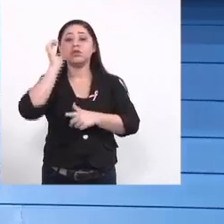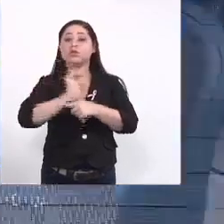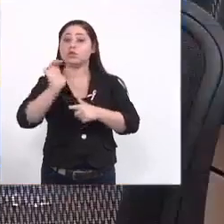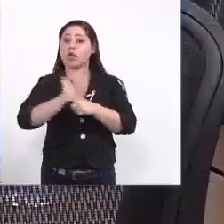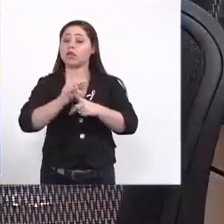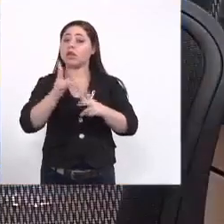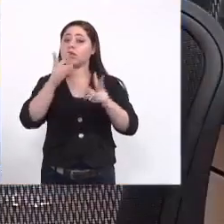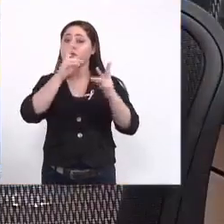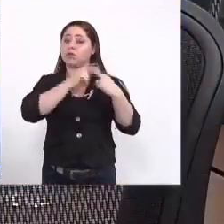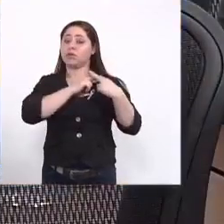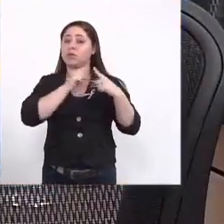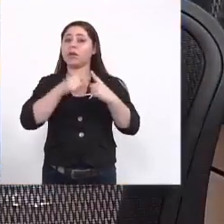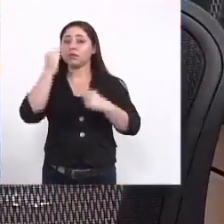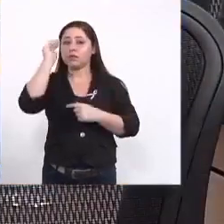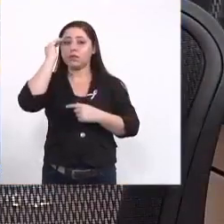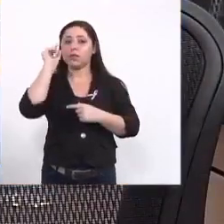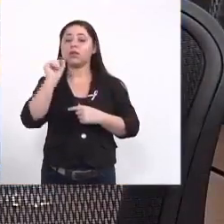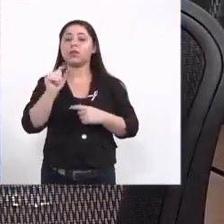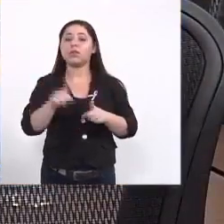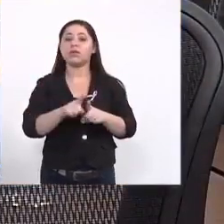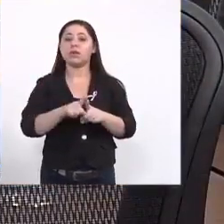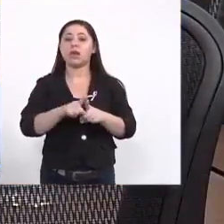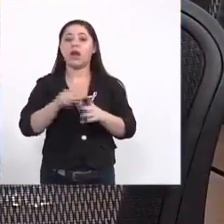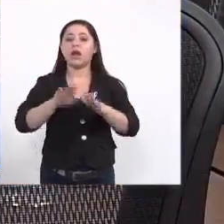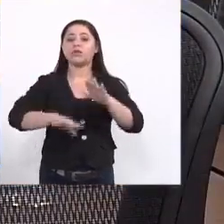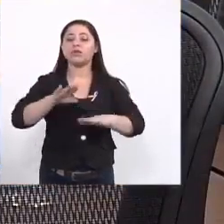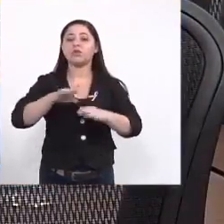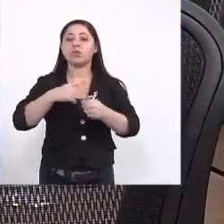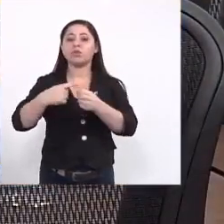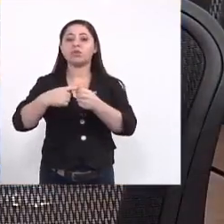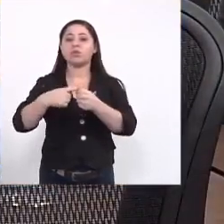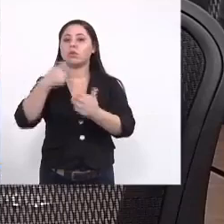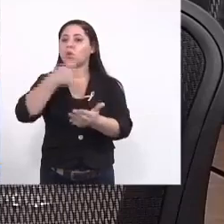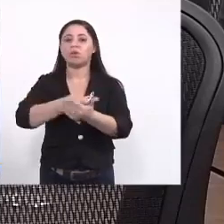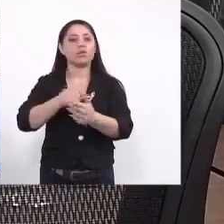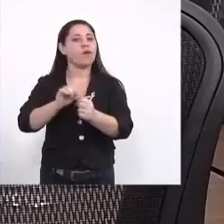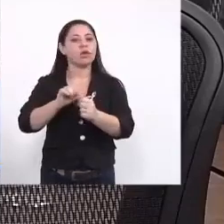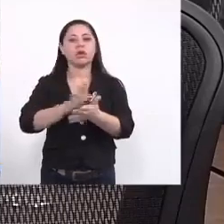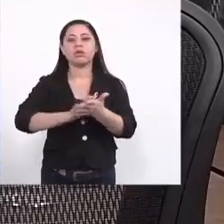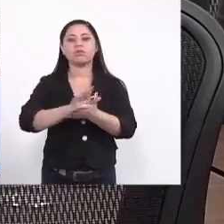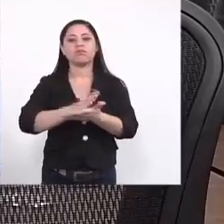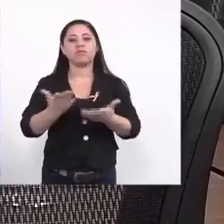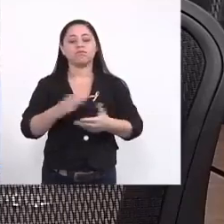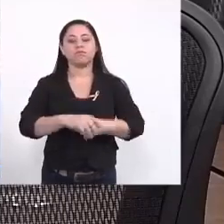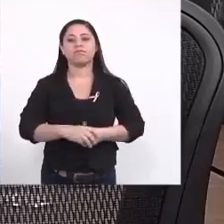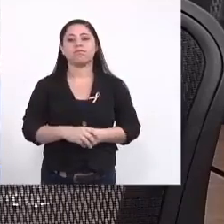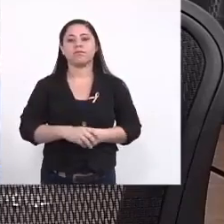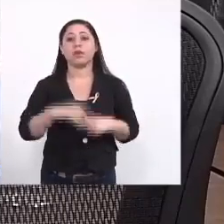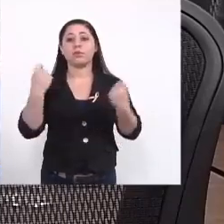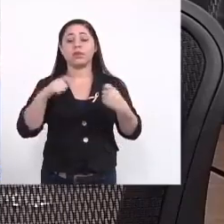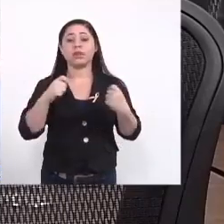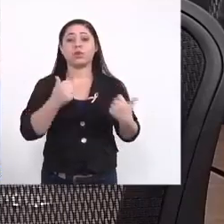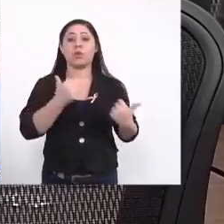responsável mas a gente tem que entender também uma coisa que muitas vezes o município não cumpre e a gente precisa de ajuda de vocês para que